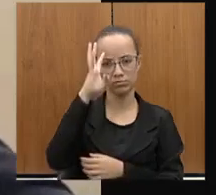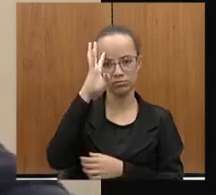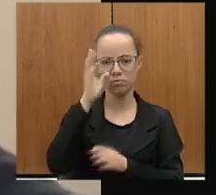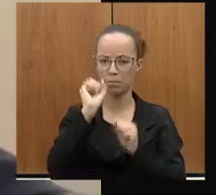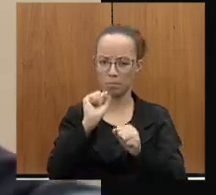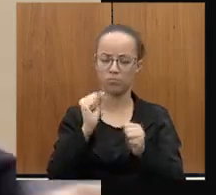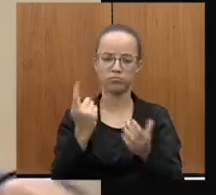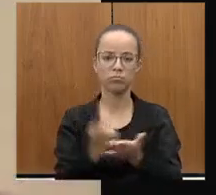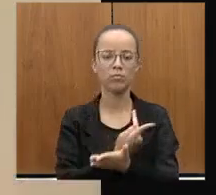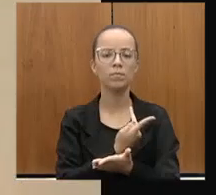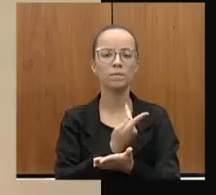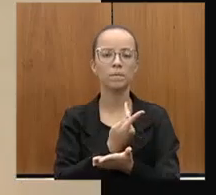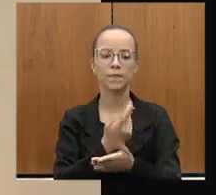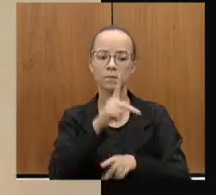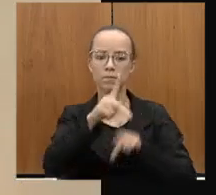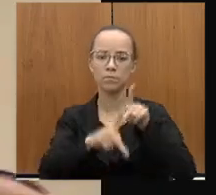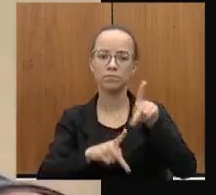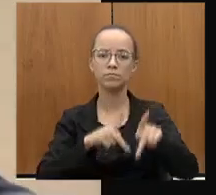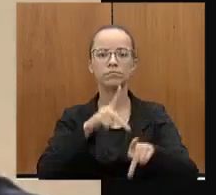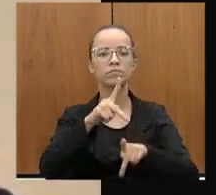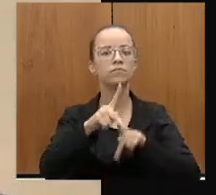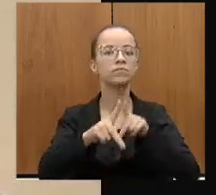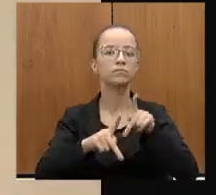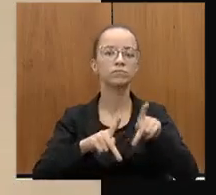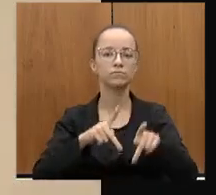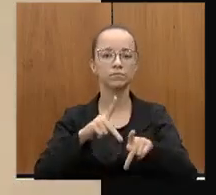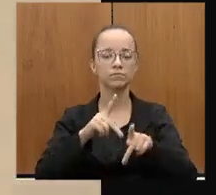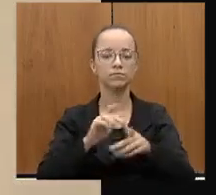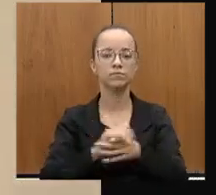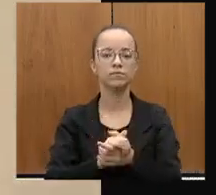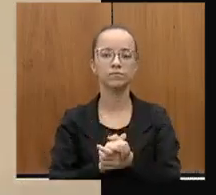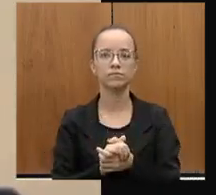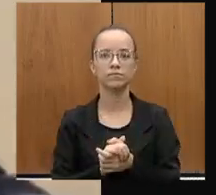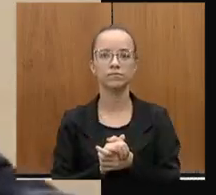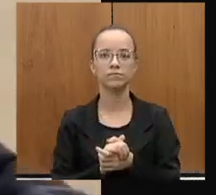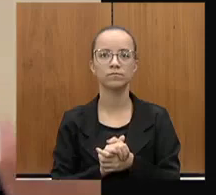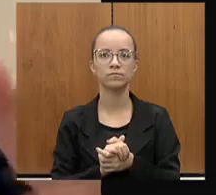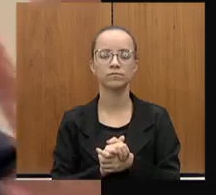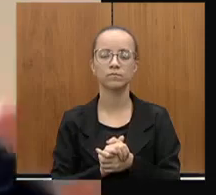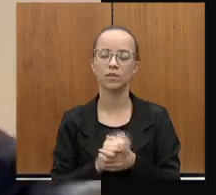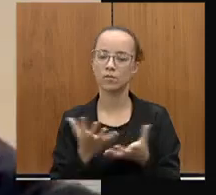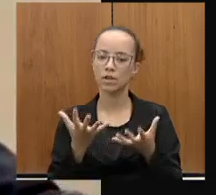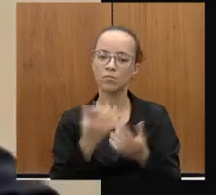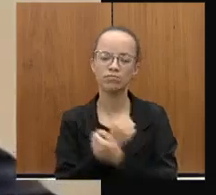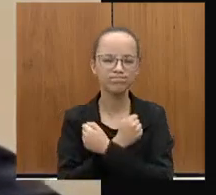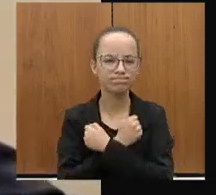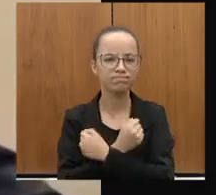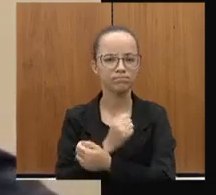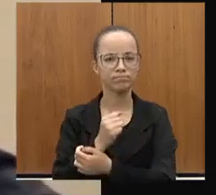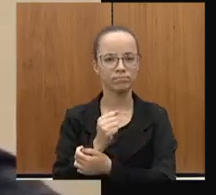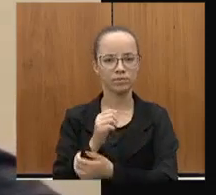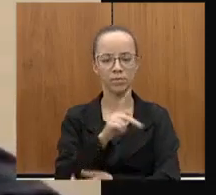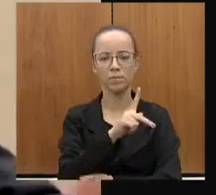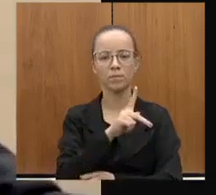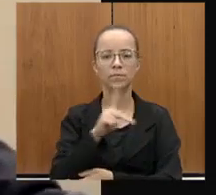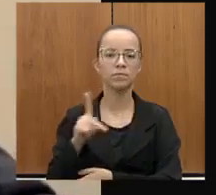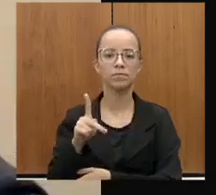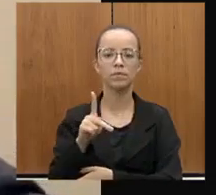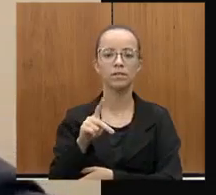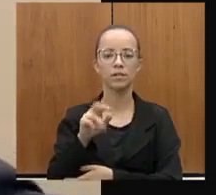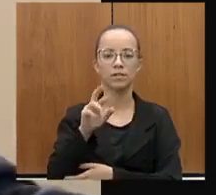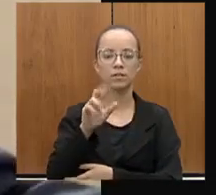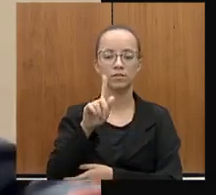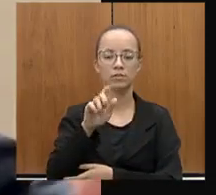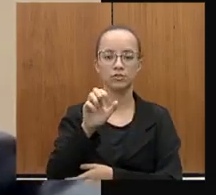para a população de São Brás do Sul assumir. Quero inclusive mandar um abraço aqui ao prefeito Geraldino Duguinho,